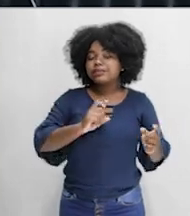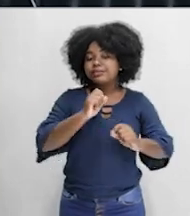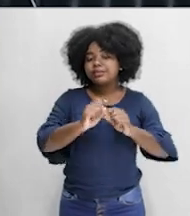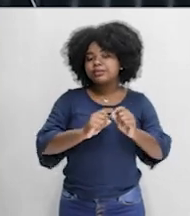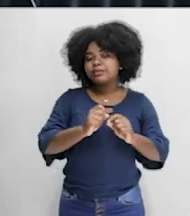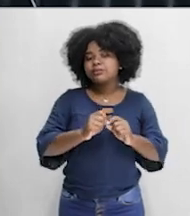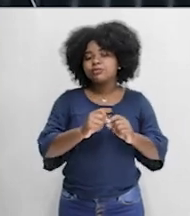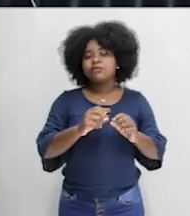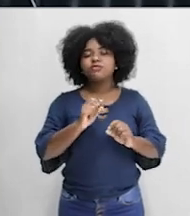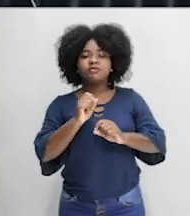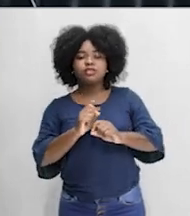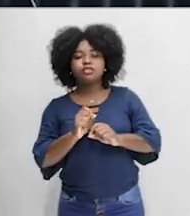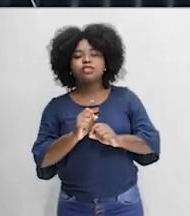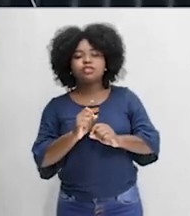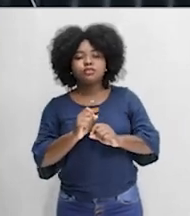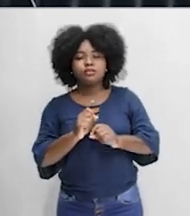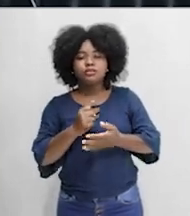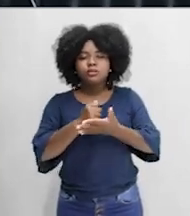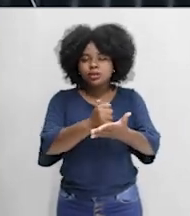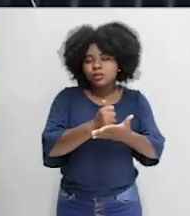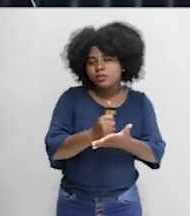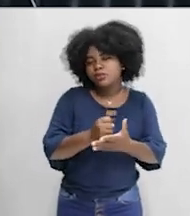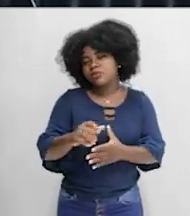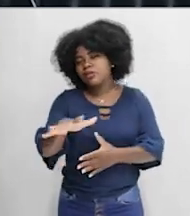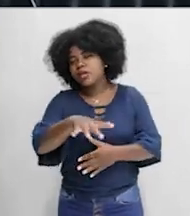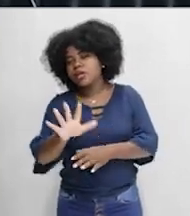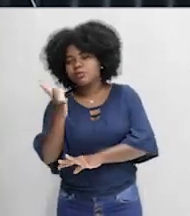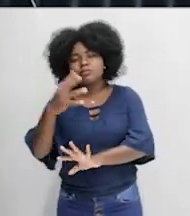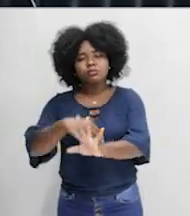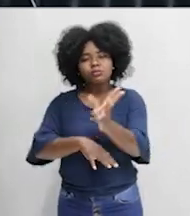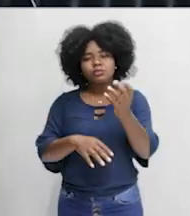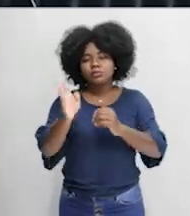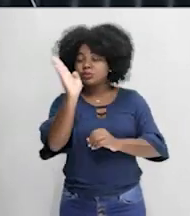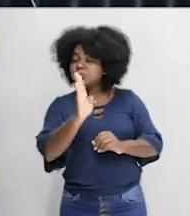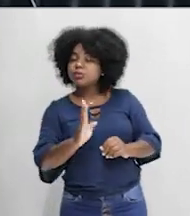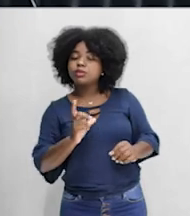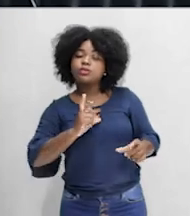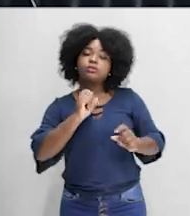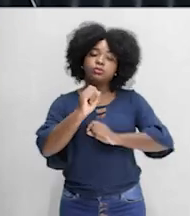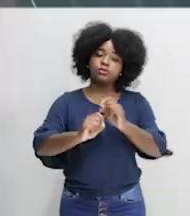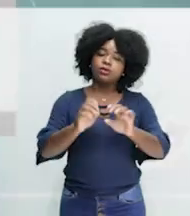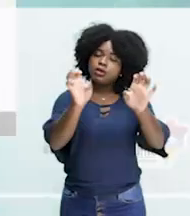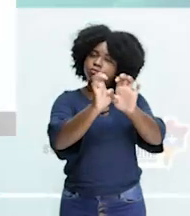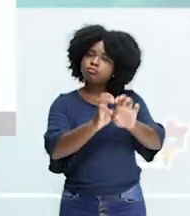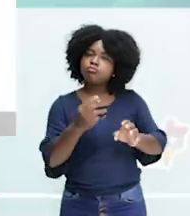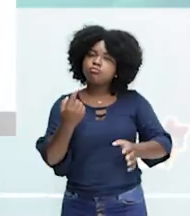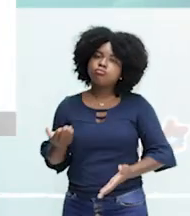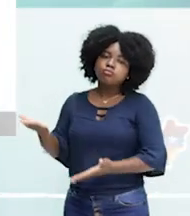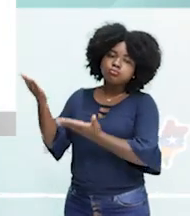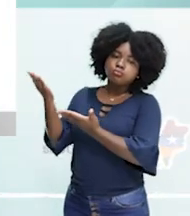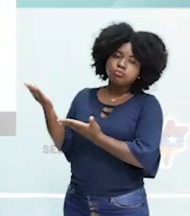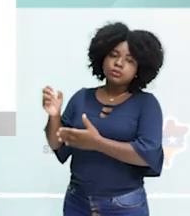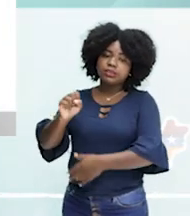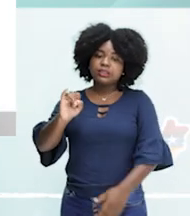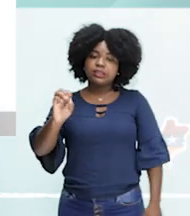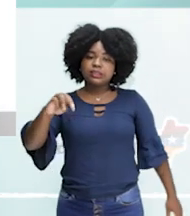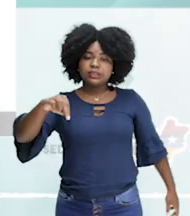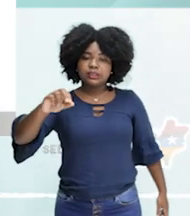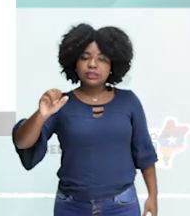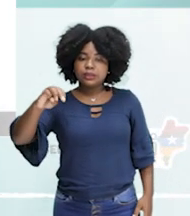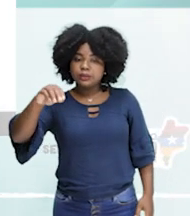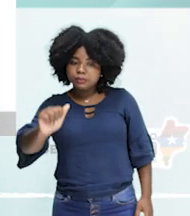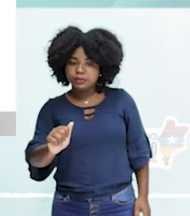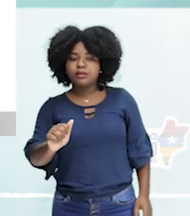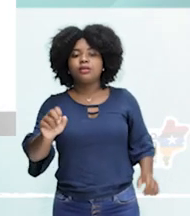fala de proteção do meio ambiente do Brasil, você precisa ter em mente essa estrutura bem aqui, chamada CISNAMA, que é o